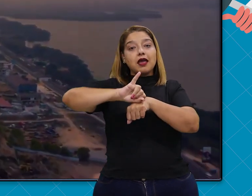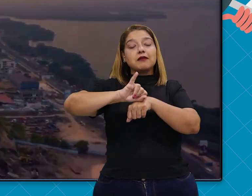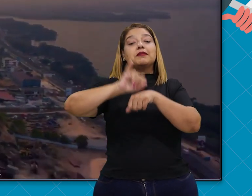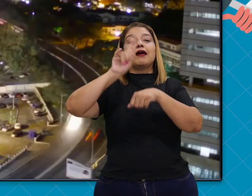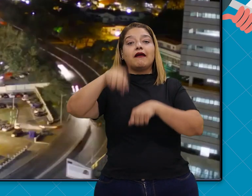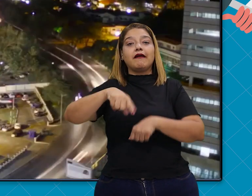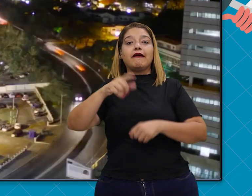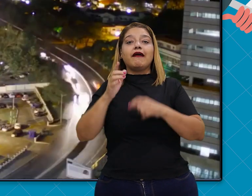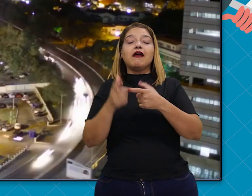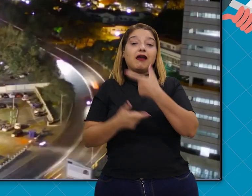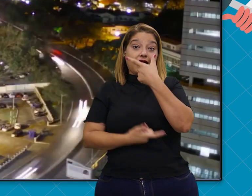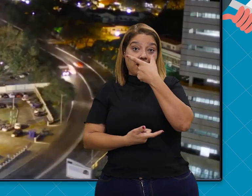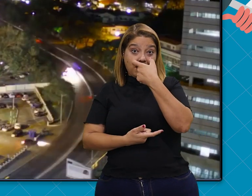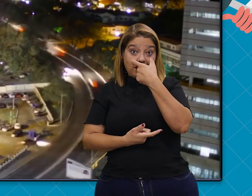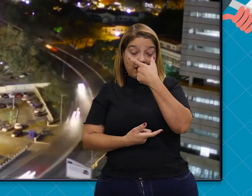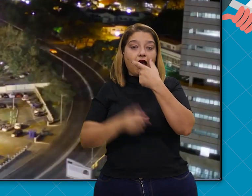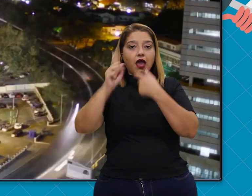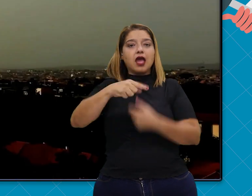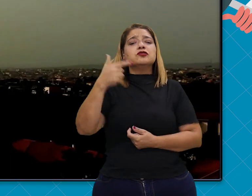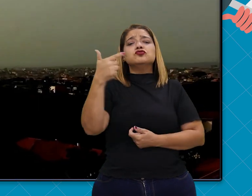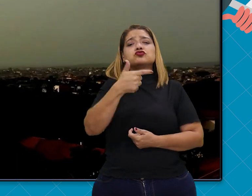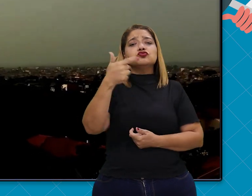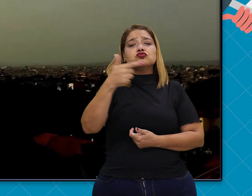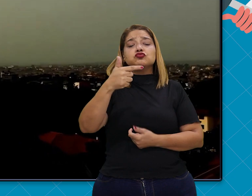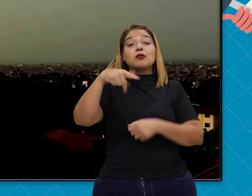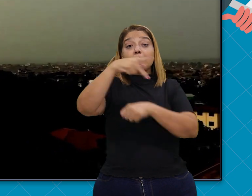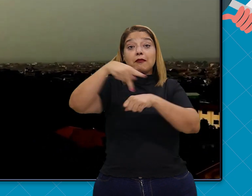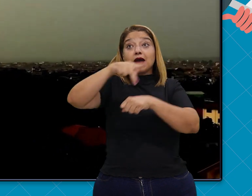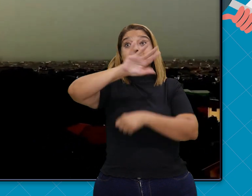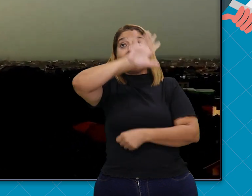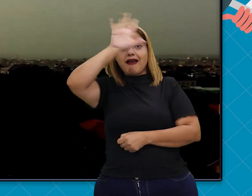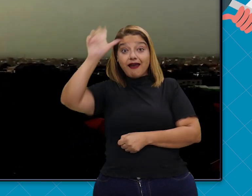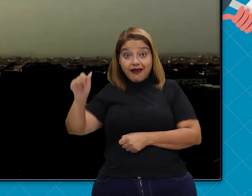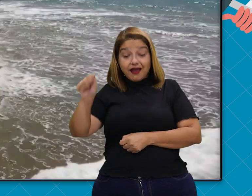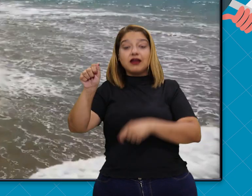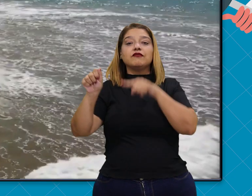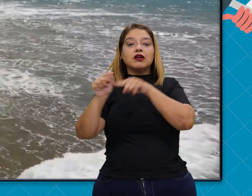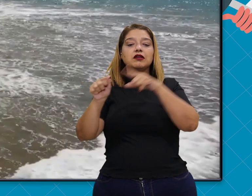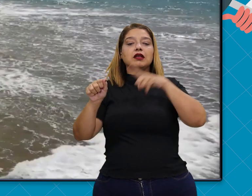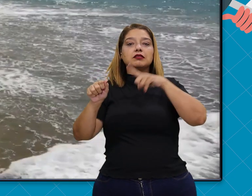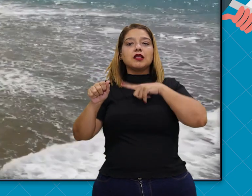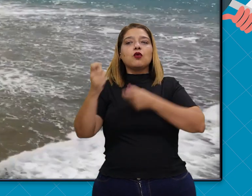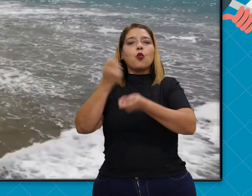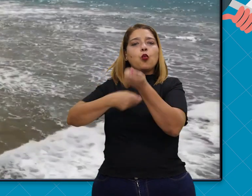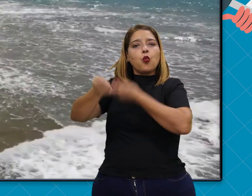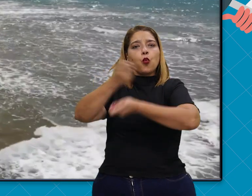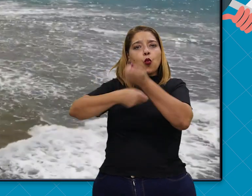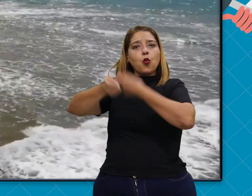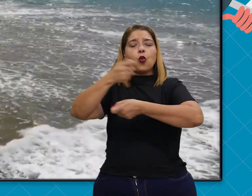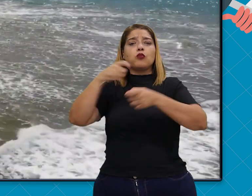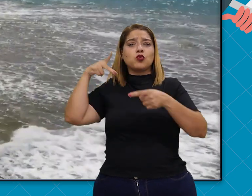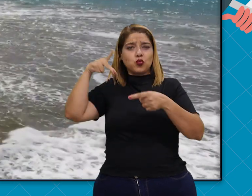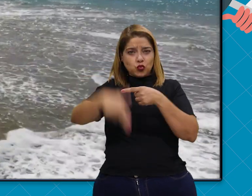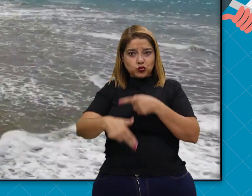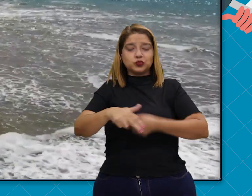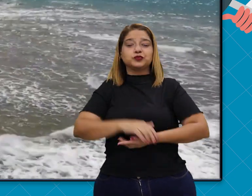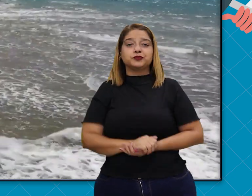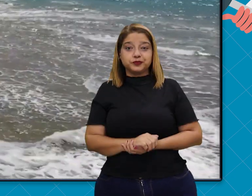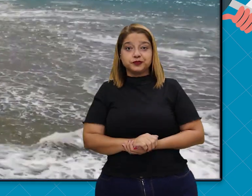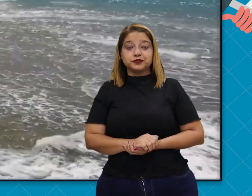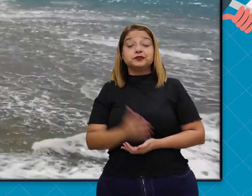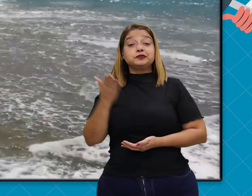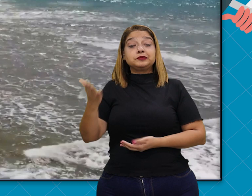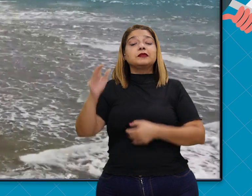Gana é o segundo país da África Ocidental a fazer cortes no seu orçamento. Esta capital, ela é o